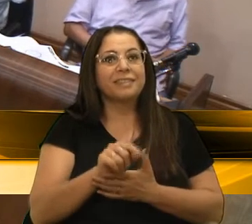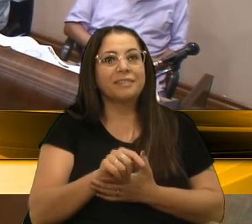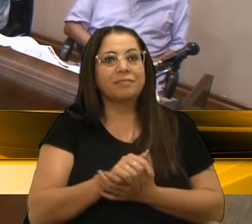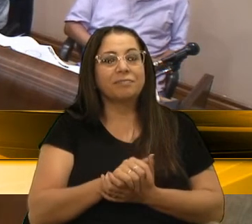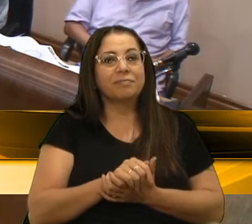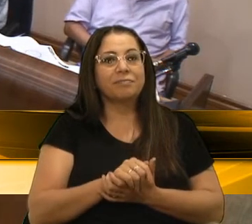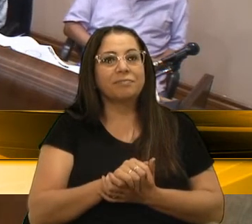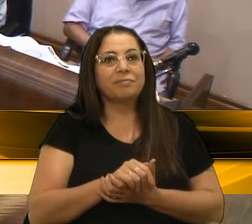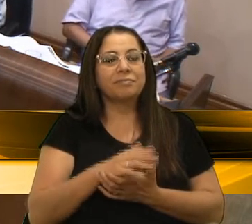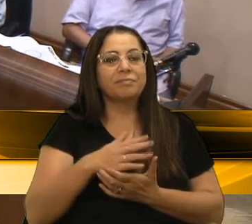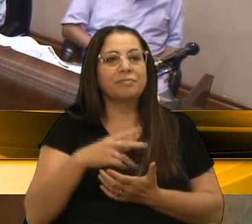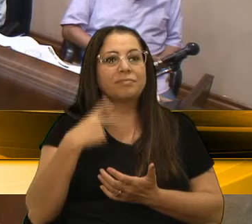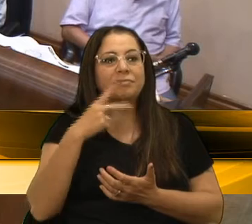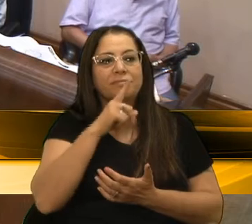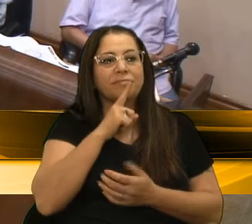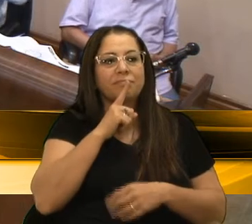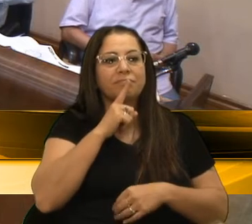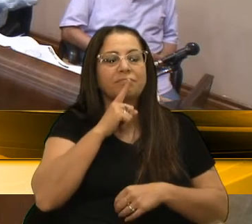Sra. Vereador do Menegúcio,